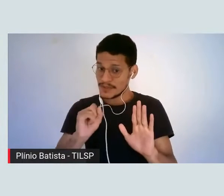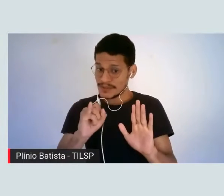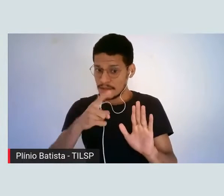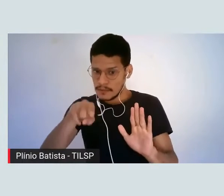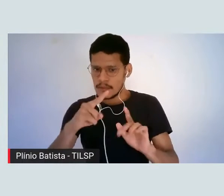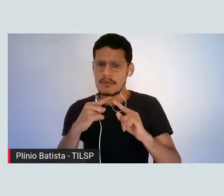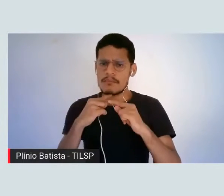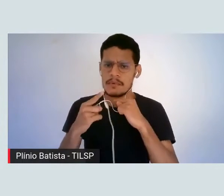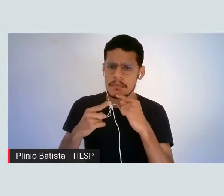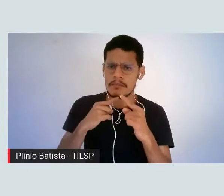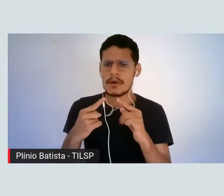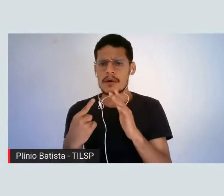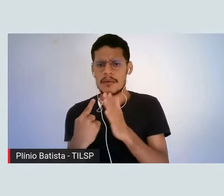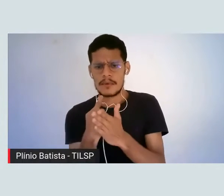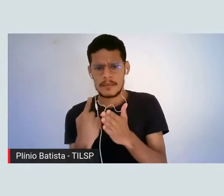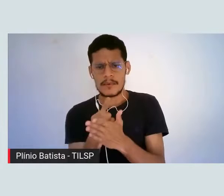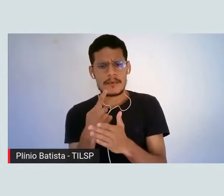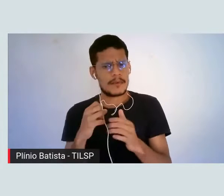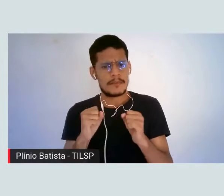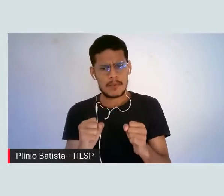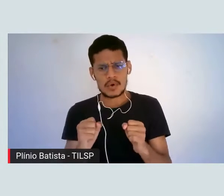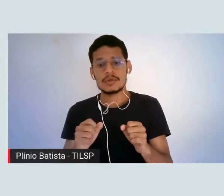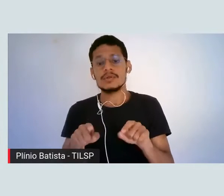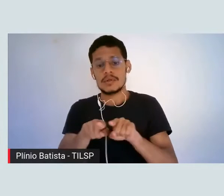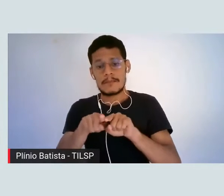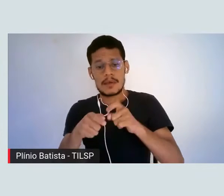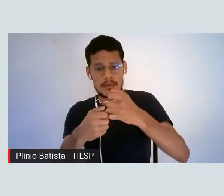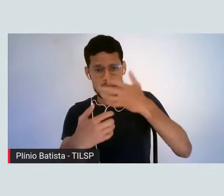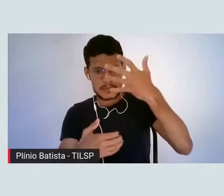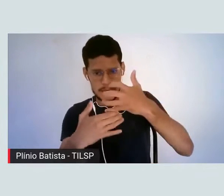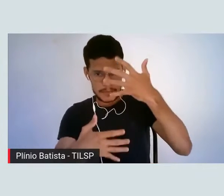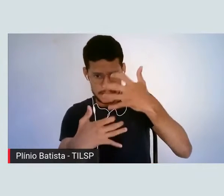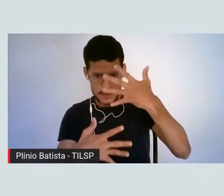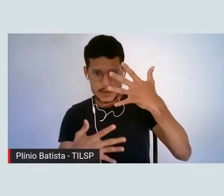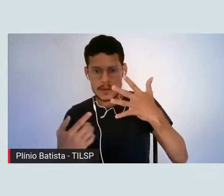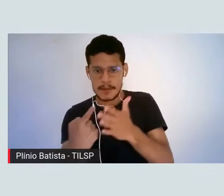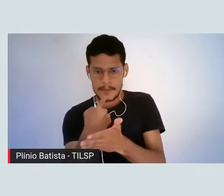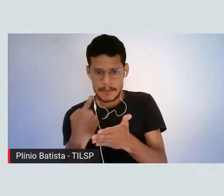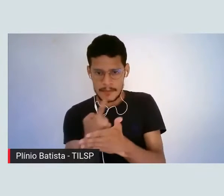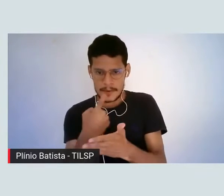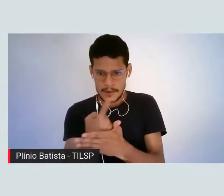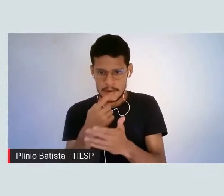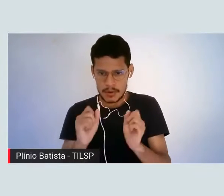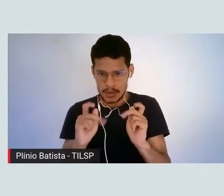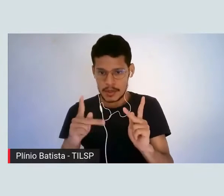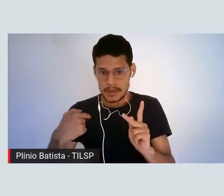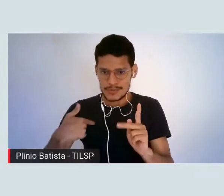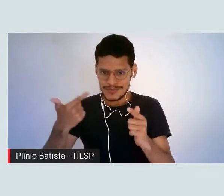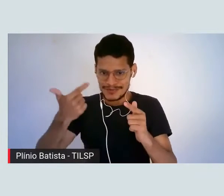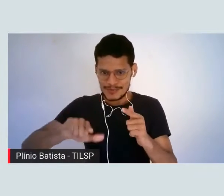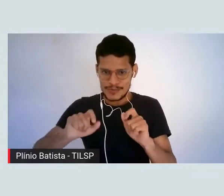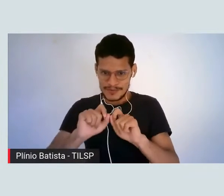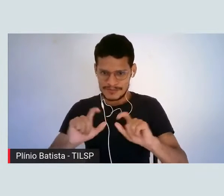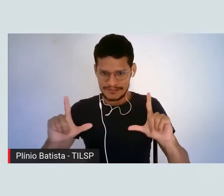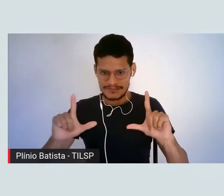dúvida, é só continuar comentando aí. E é isso. Vou compartilhar minha tela novamente com vocês.